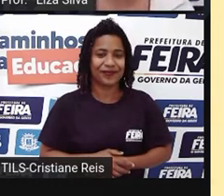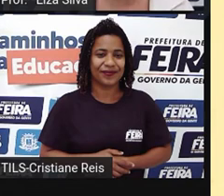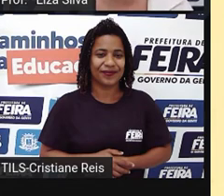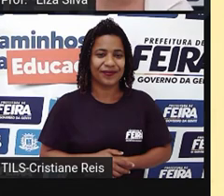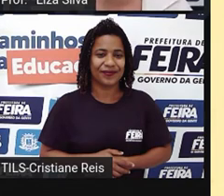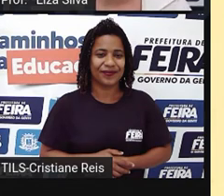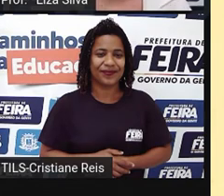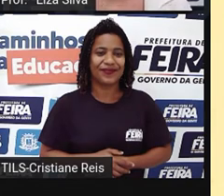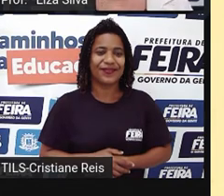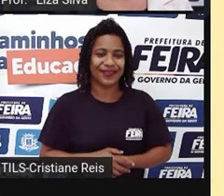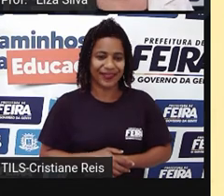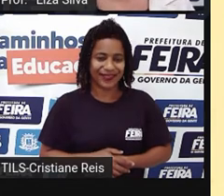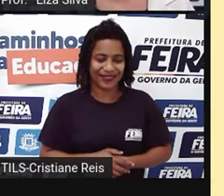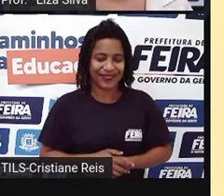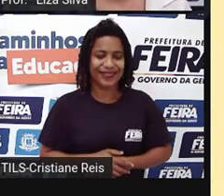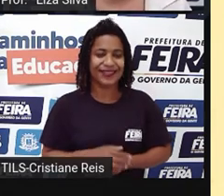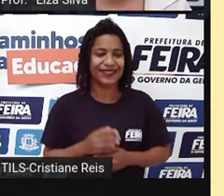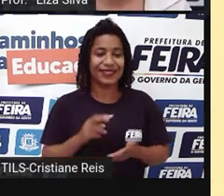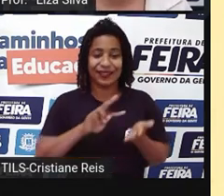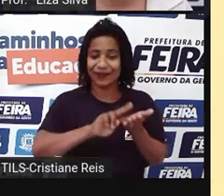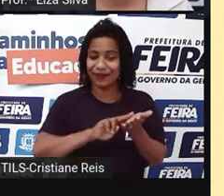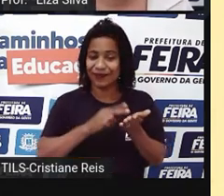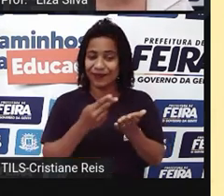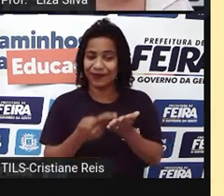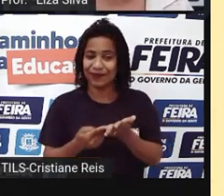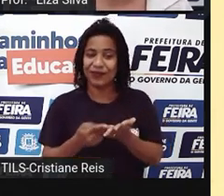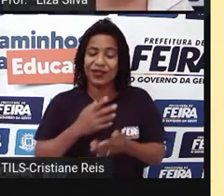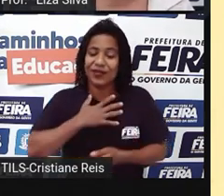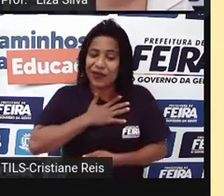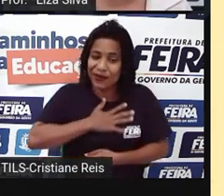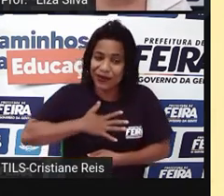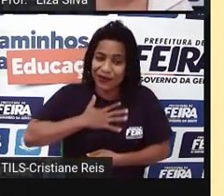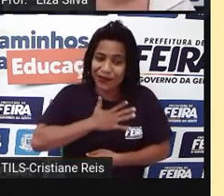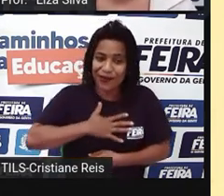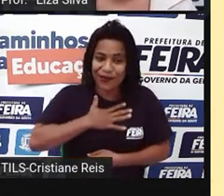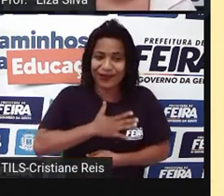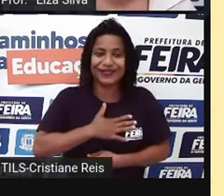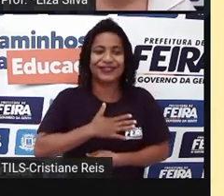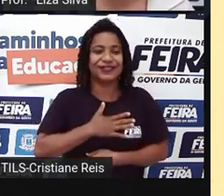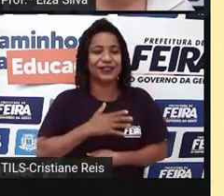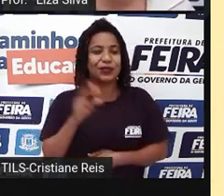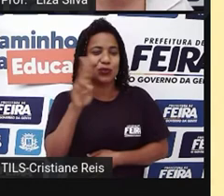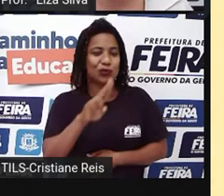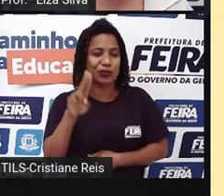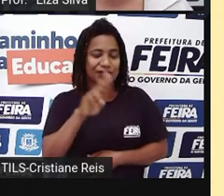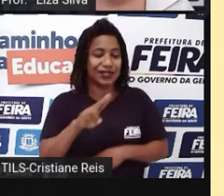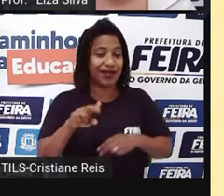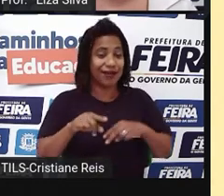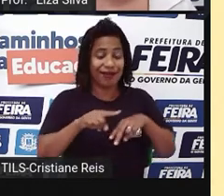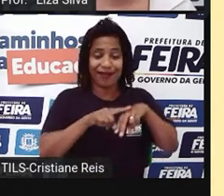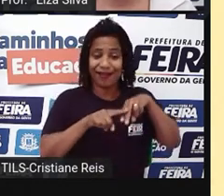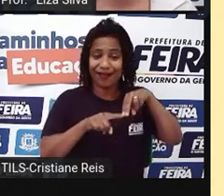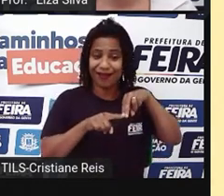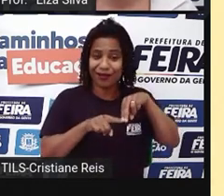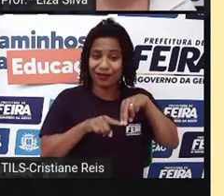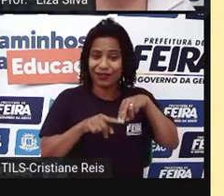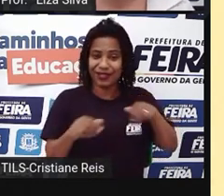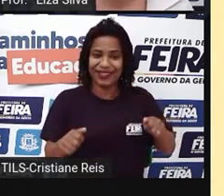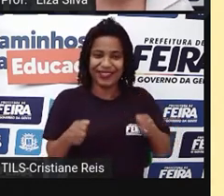Ok? I like to wear legs and t-shirts. Então, eu gosto de usar calças legs e